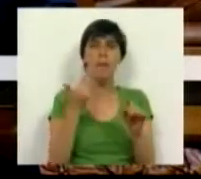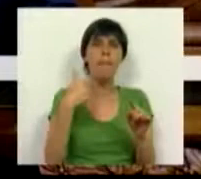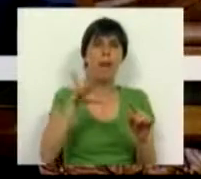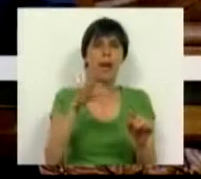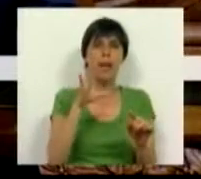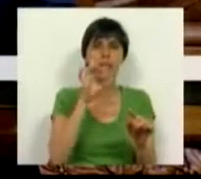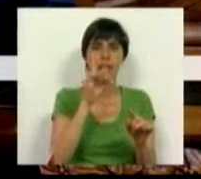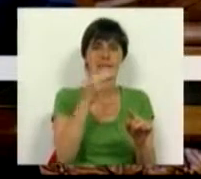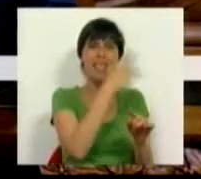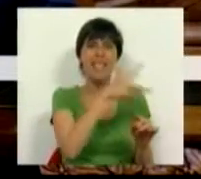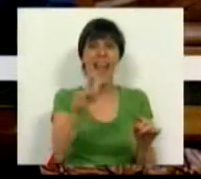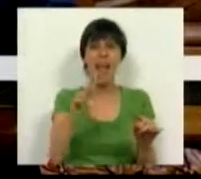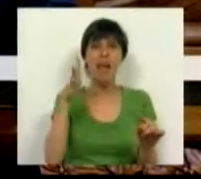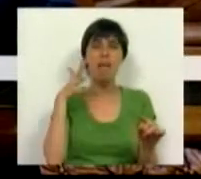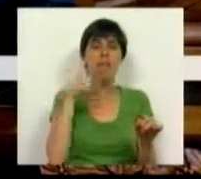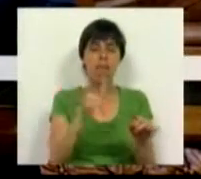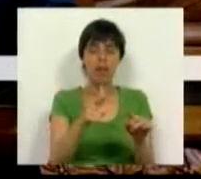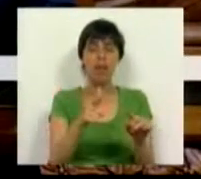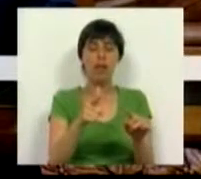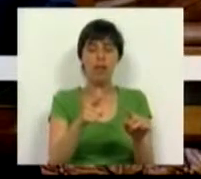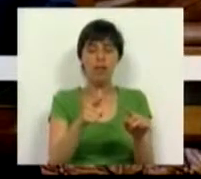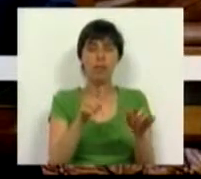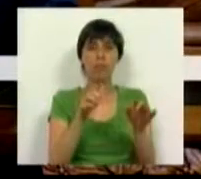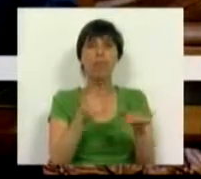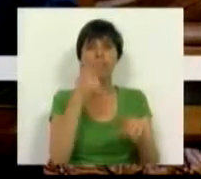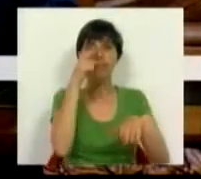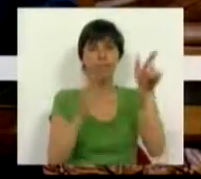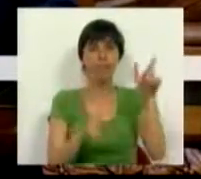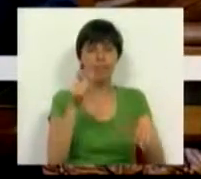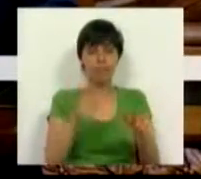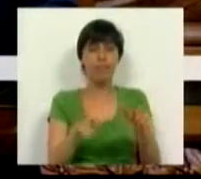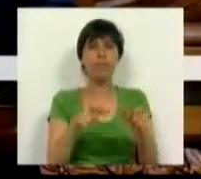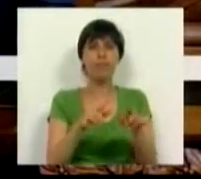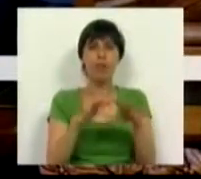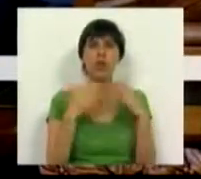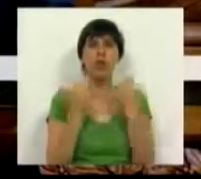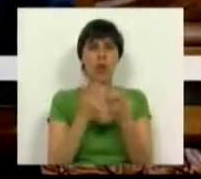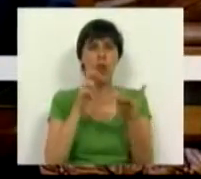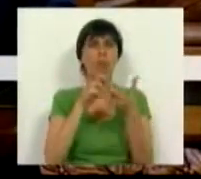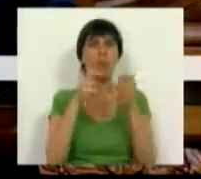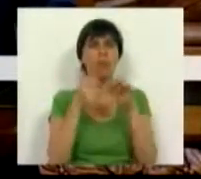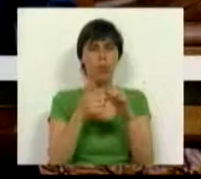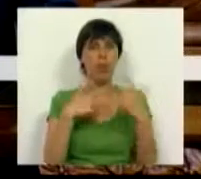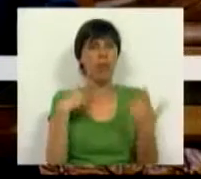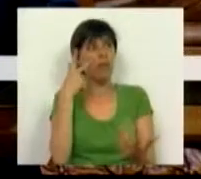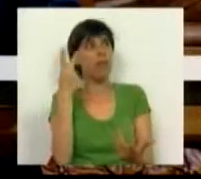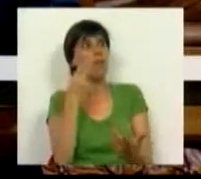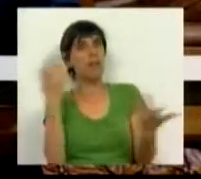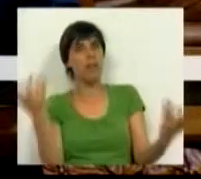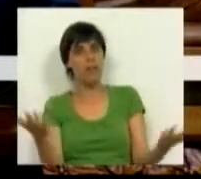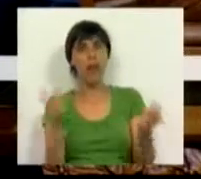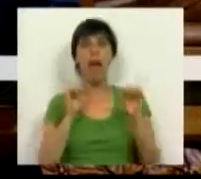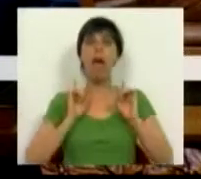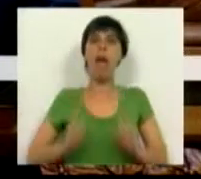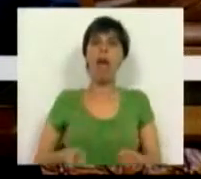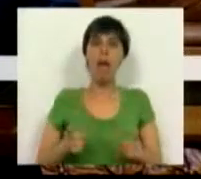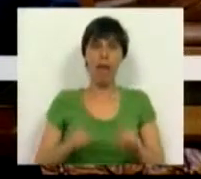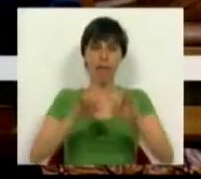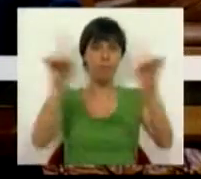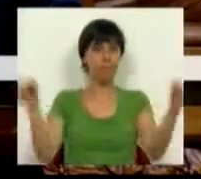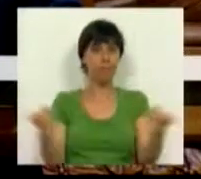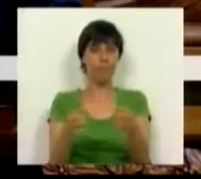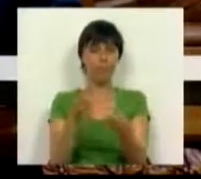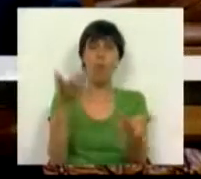mais 100 mil no contingente da tragédia social em que vivemos. É este, em